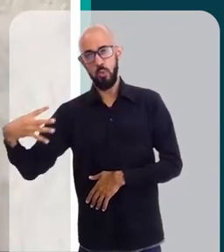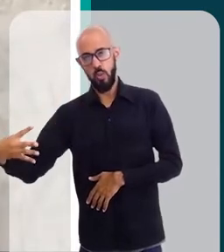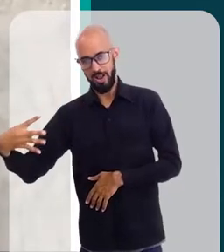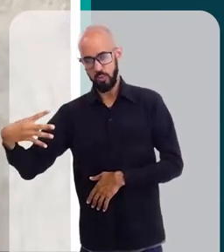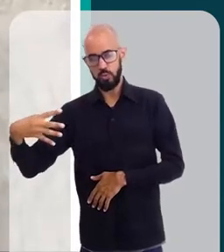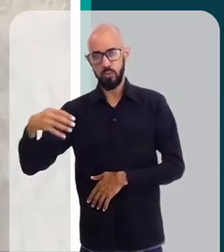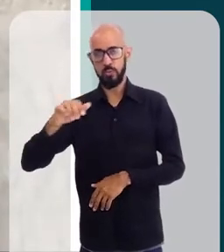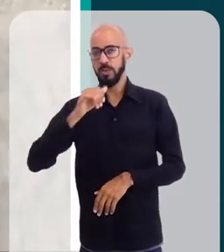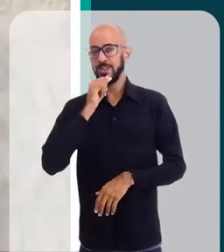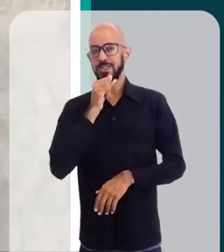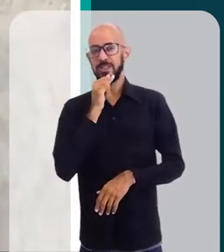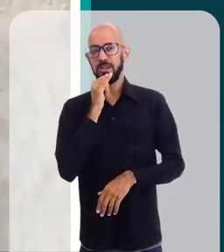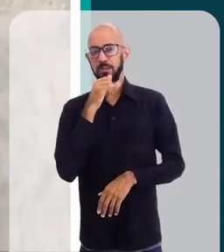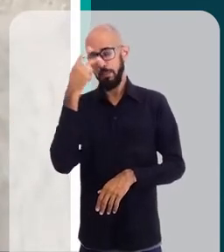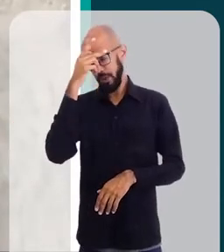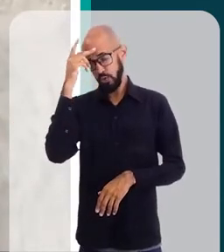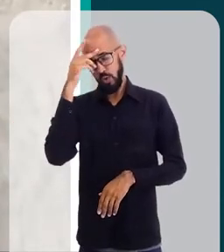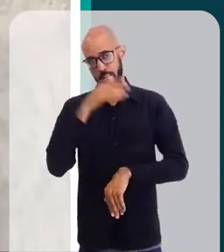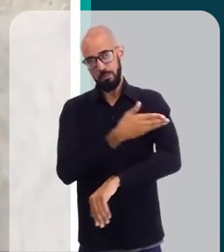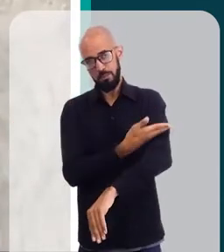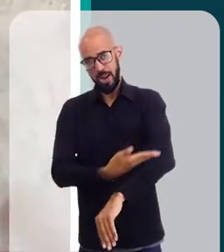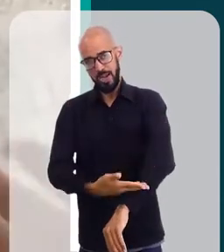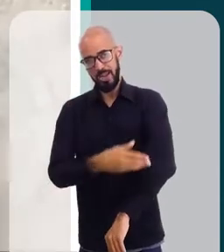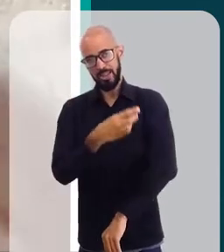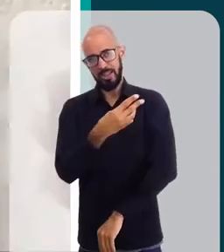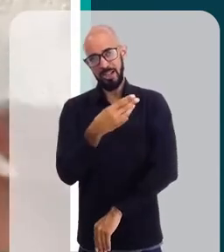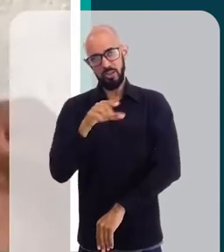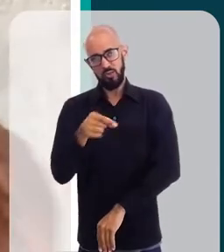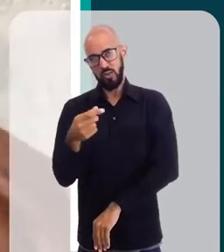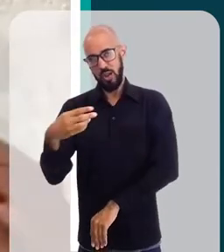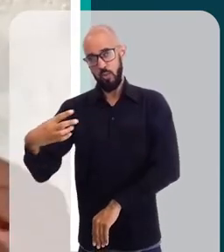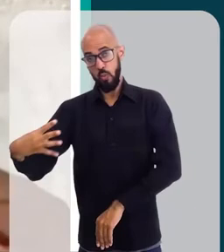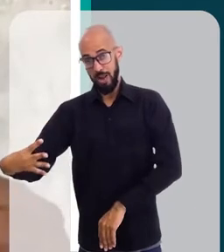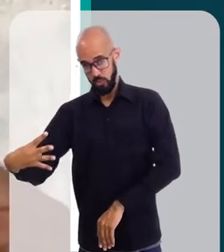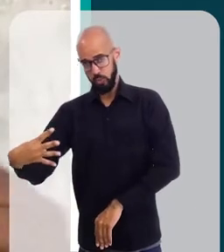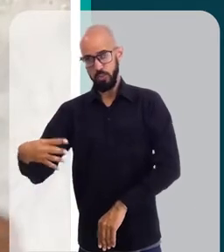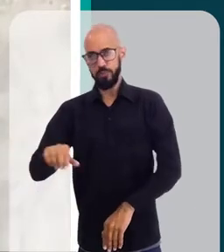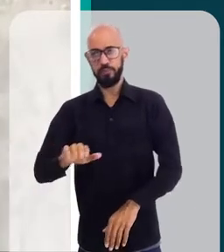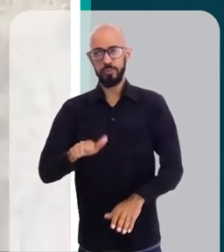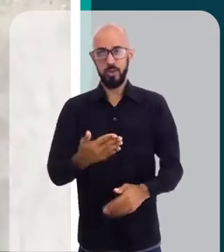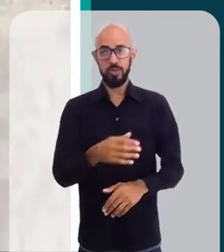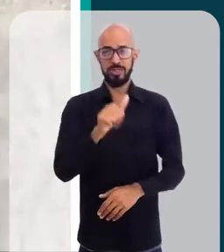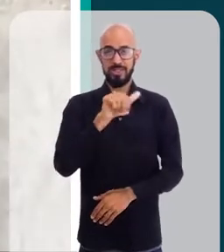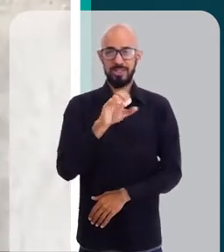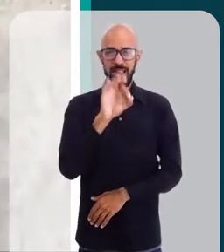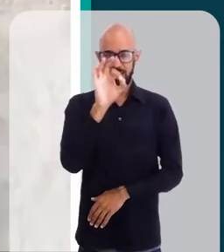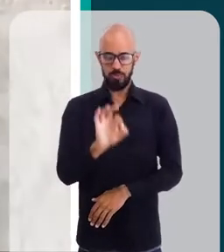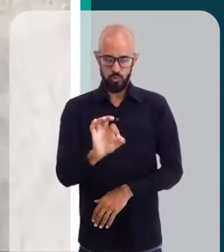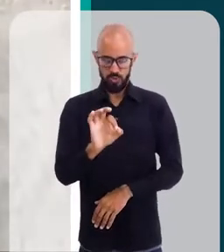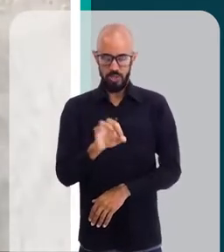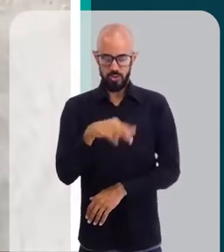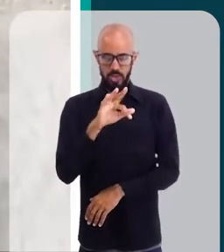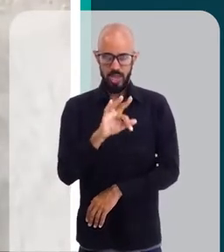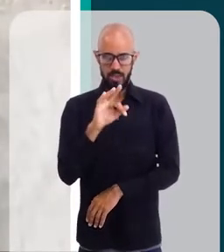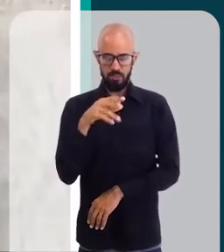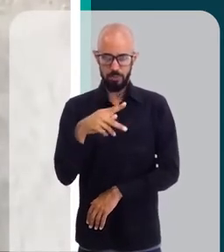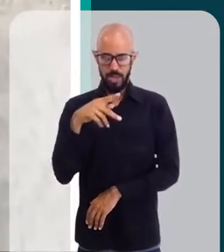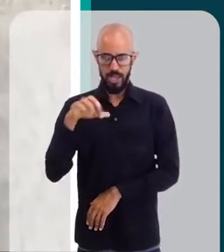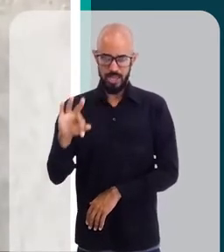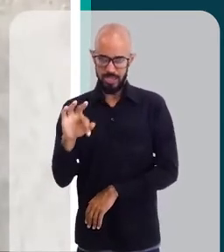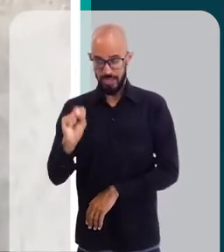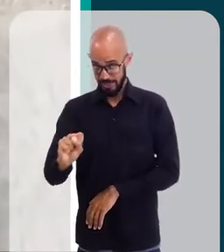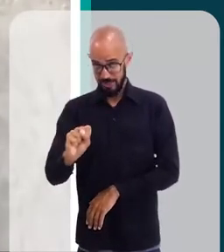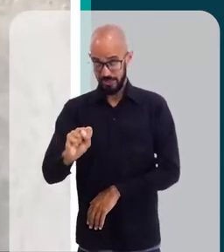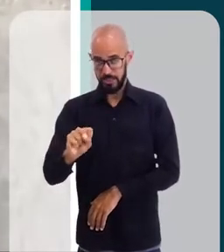uma pessoa de fototipo mais baixo, que tem 3.4. Então, essa diferença aí de 10% nesse FPS, criou-se